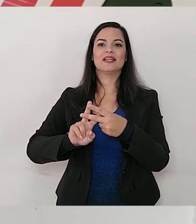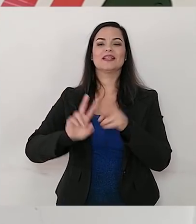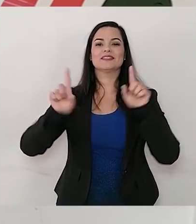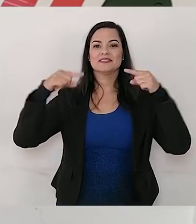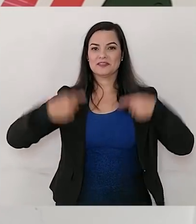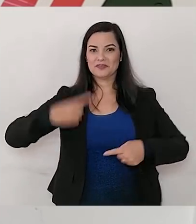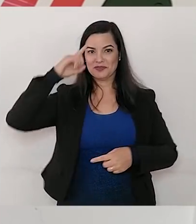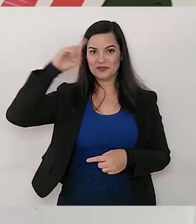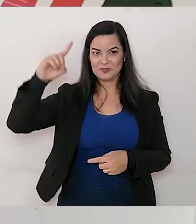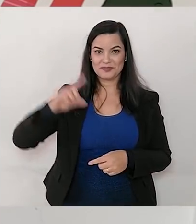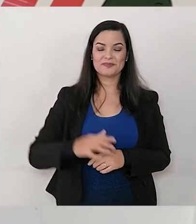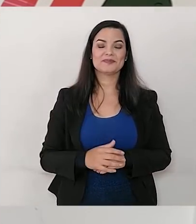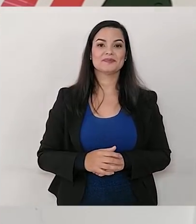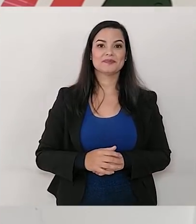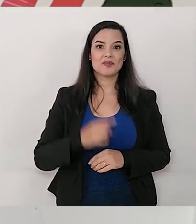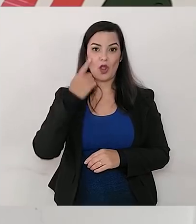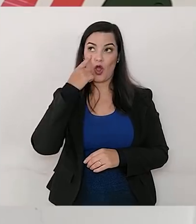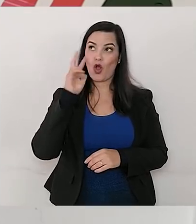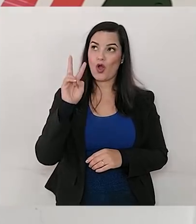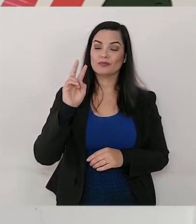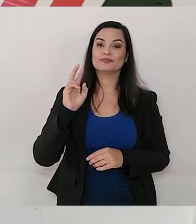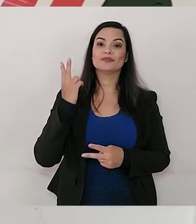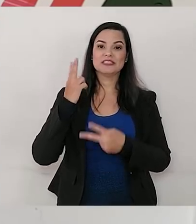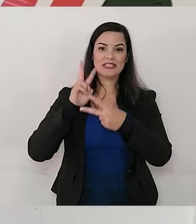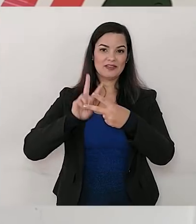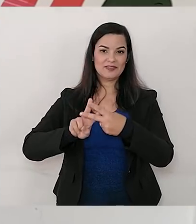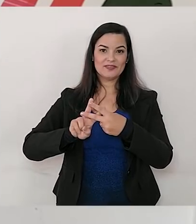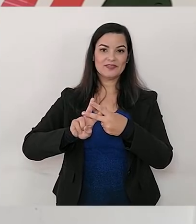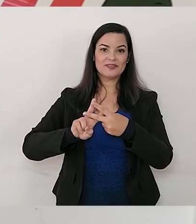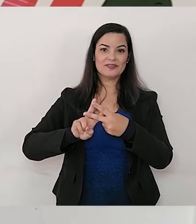desafiododia. Então, olha lá. Hashtag